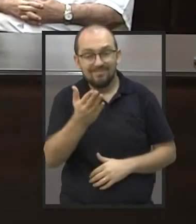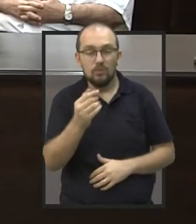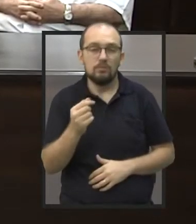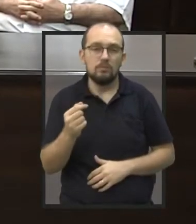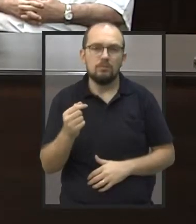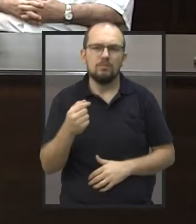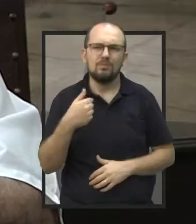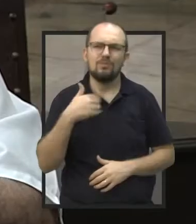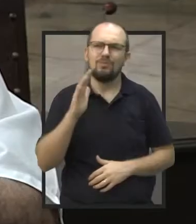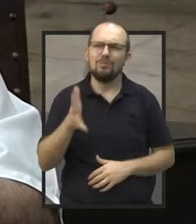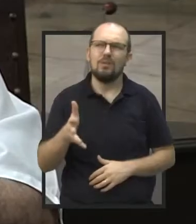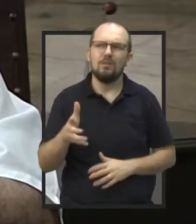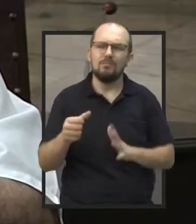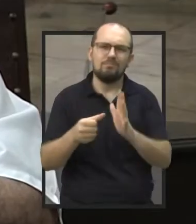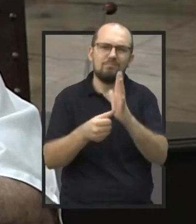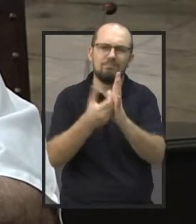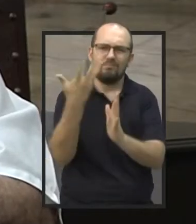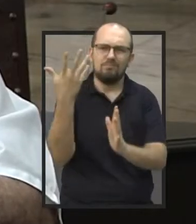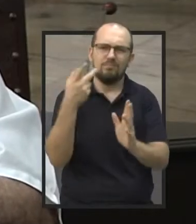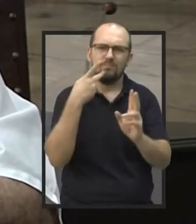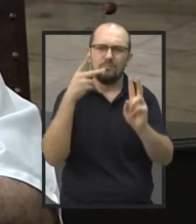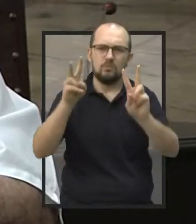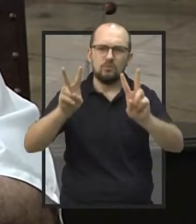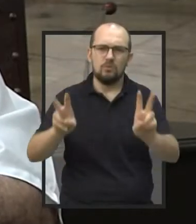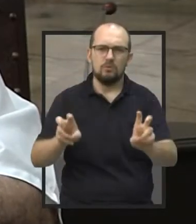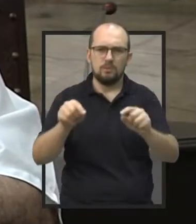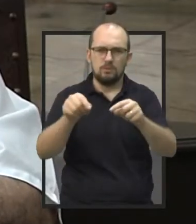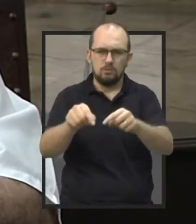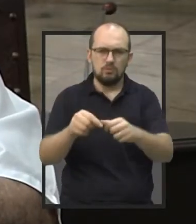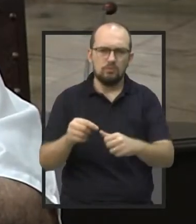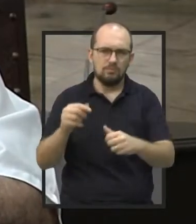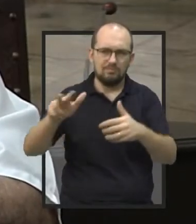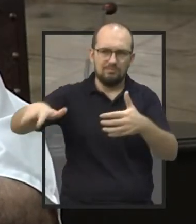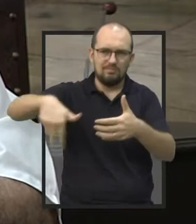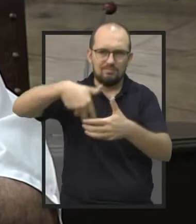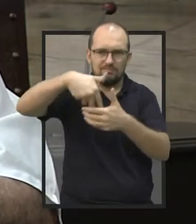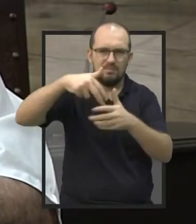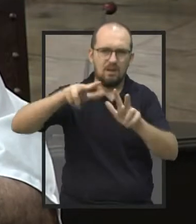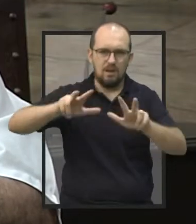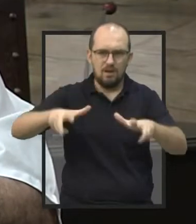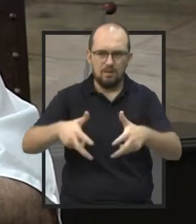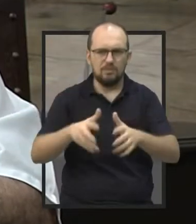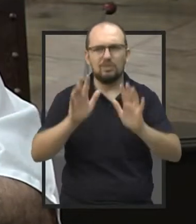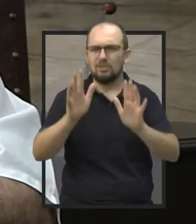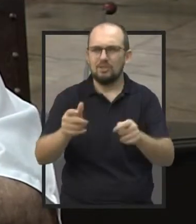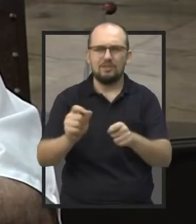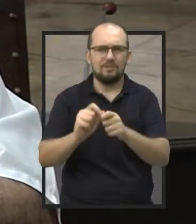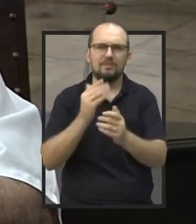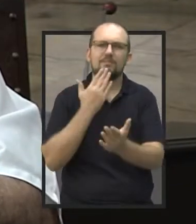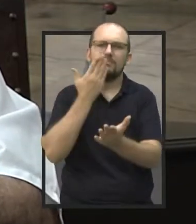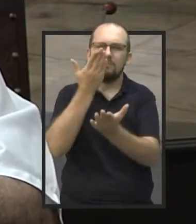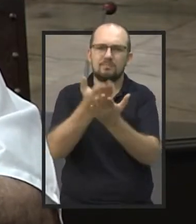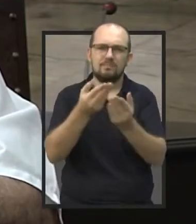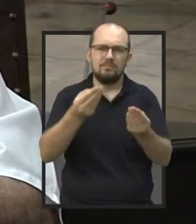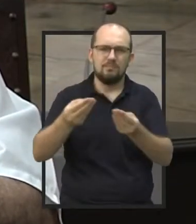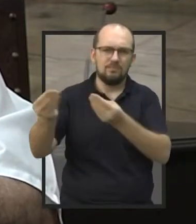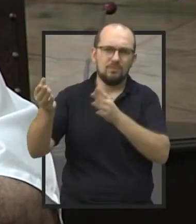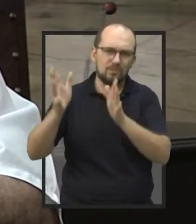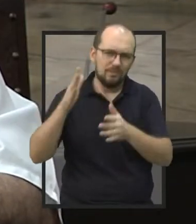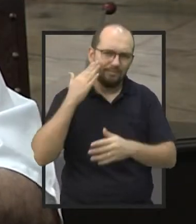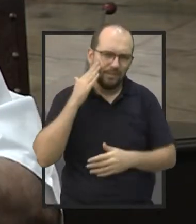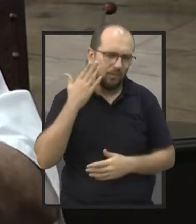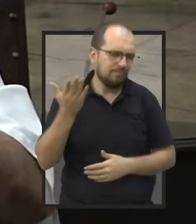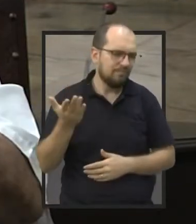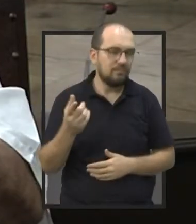várias vezes eu abordei esse assunto na tribuna da Câmara, já fiz requerimentos, entendeu? Eu tenho